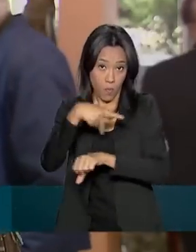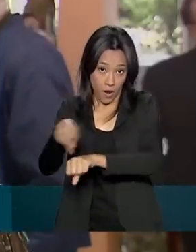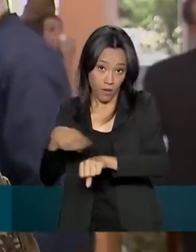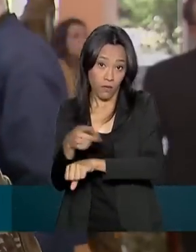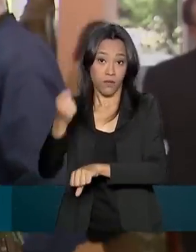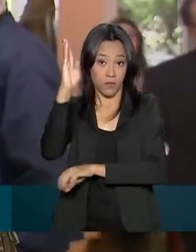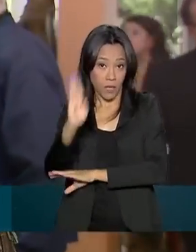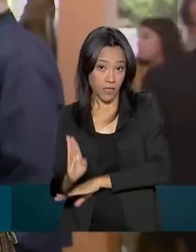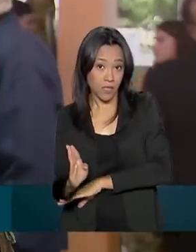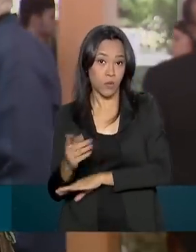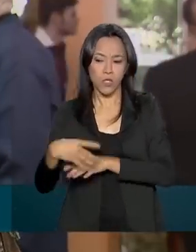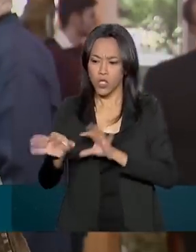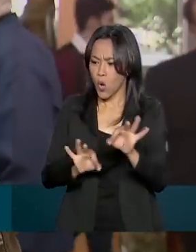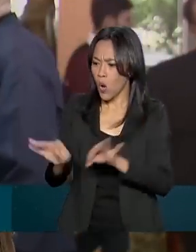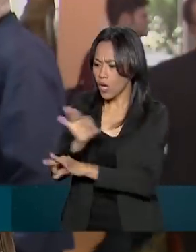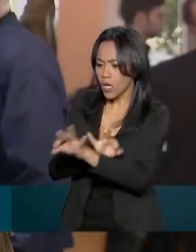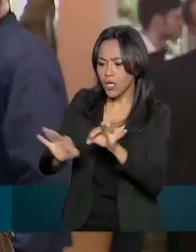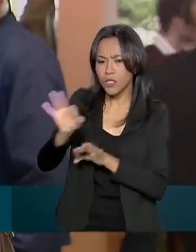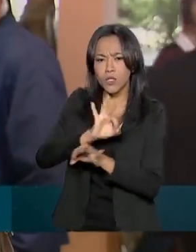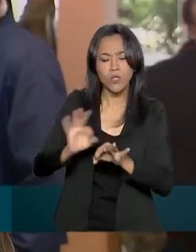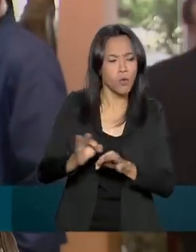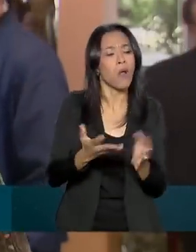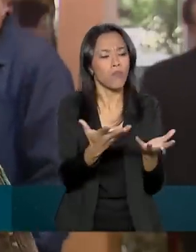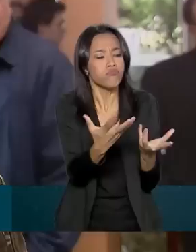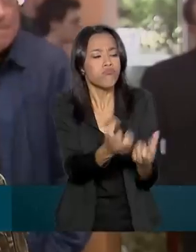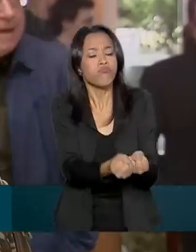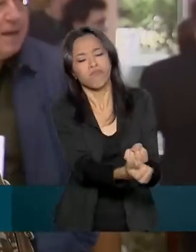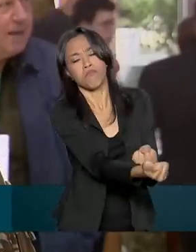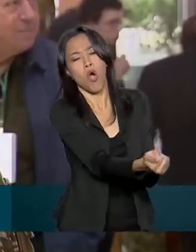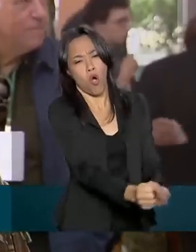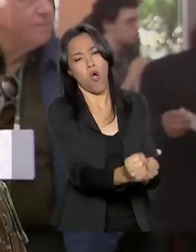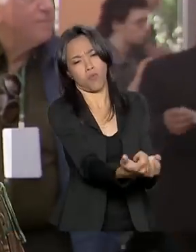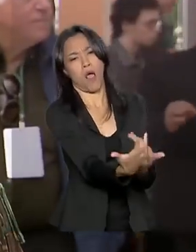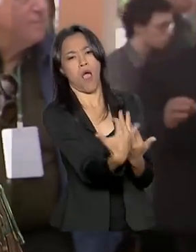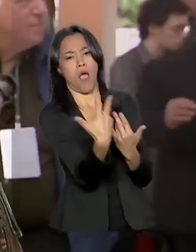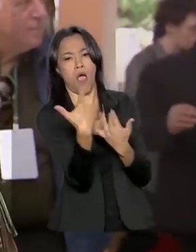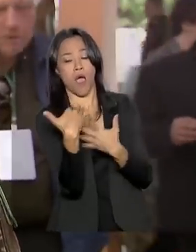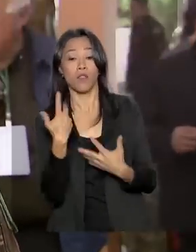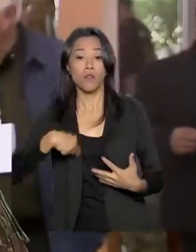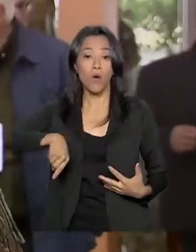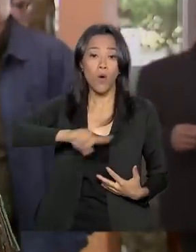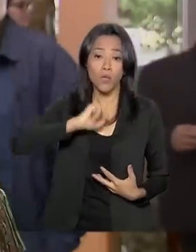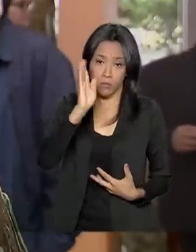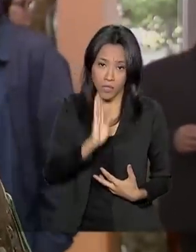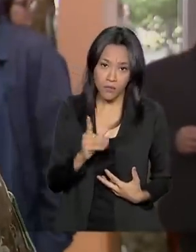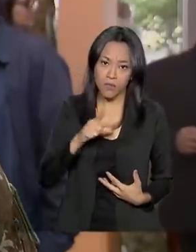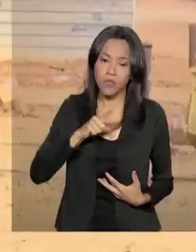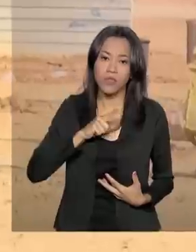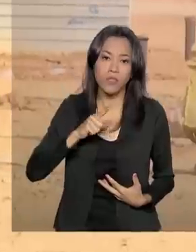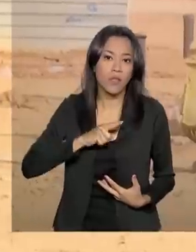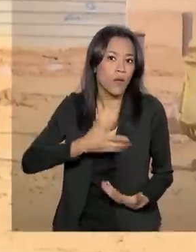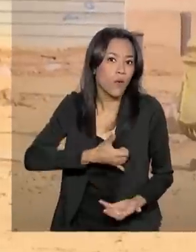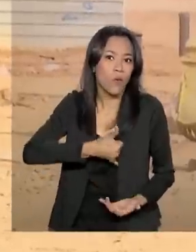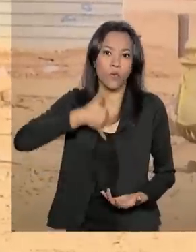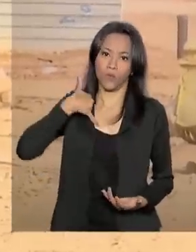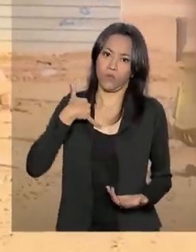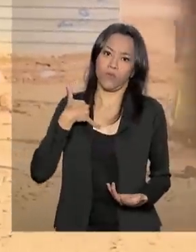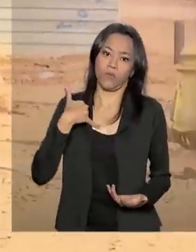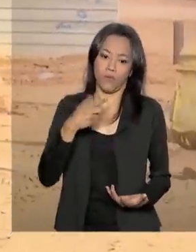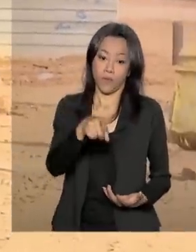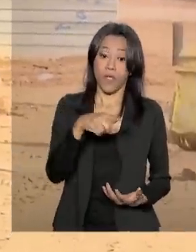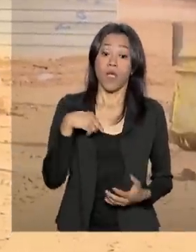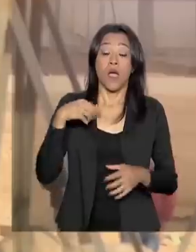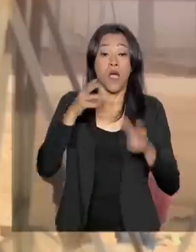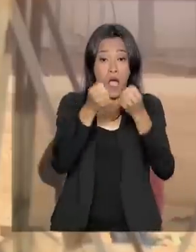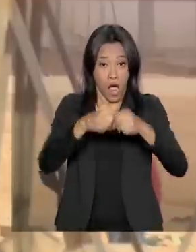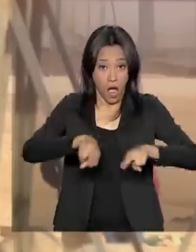mobilizou para receber esses venezuelanos, nós brasileiros temos que ter orgulho do que está acontecendo lá. Para a ONU, acolher